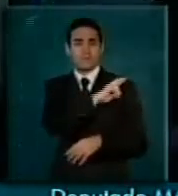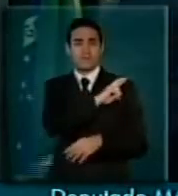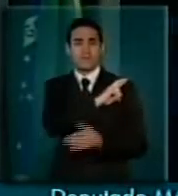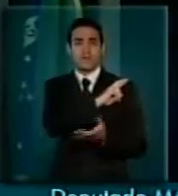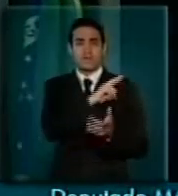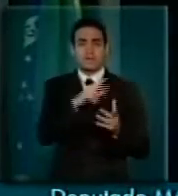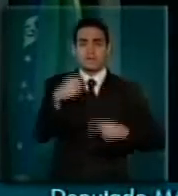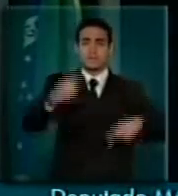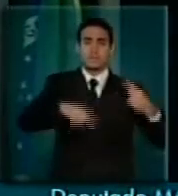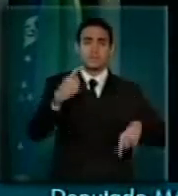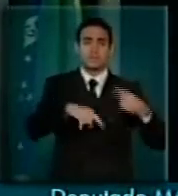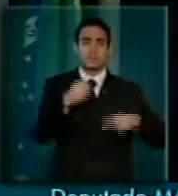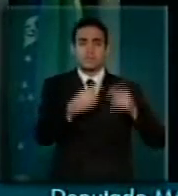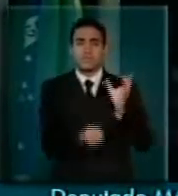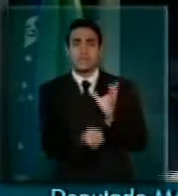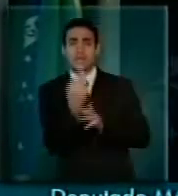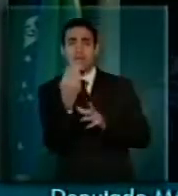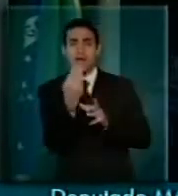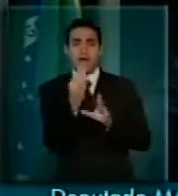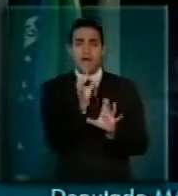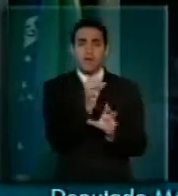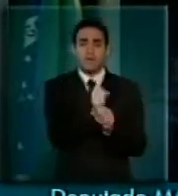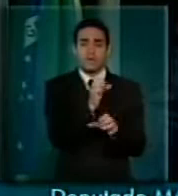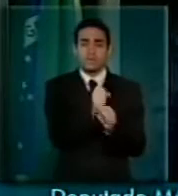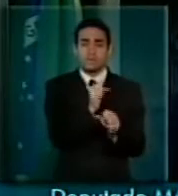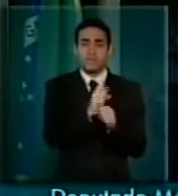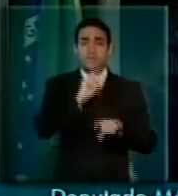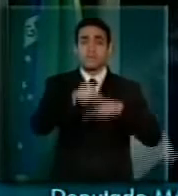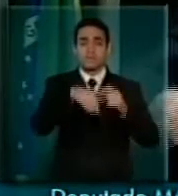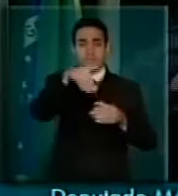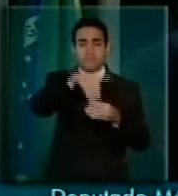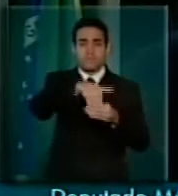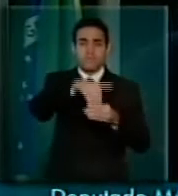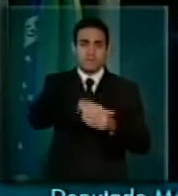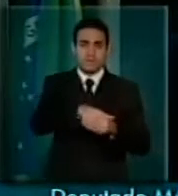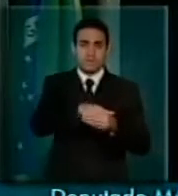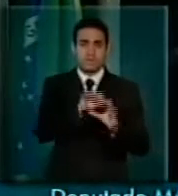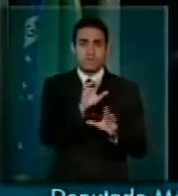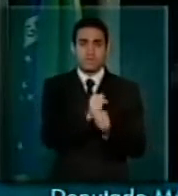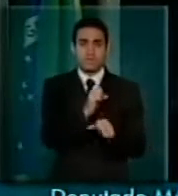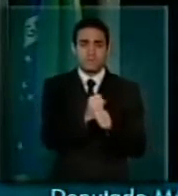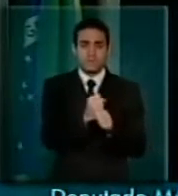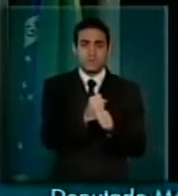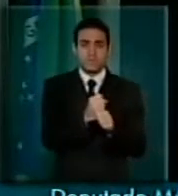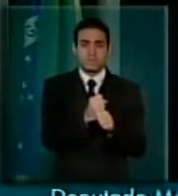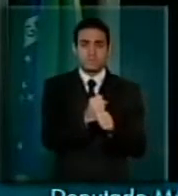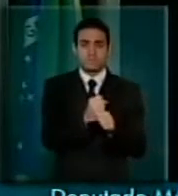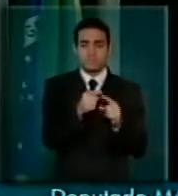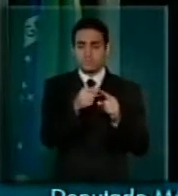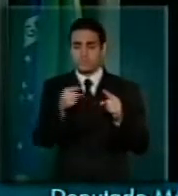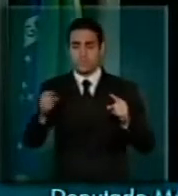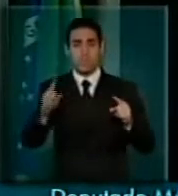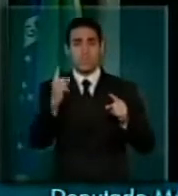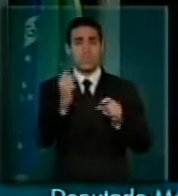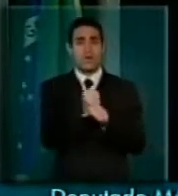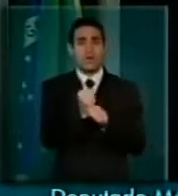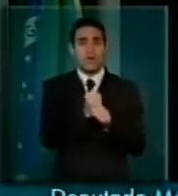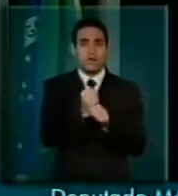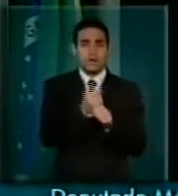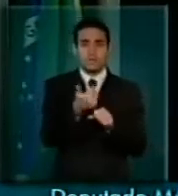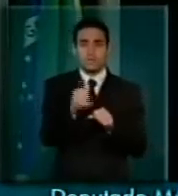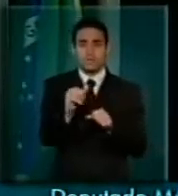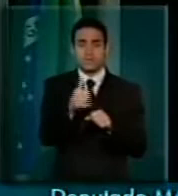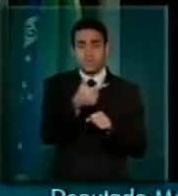discutir, elaborar e votar o orçamento anual. Ao longo dos anos,